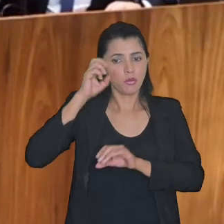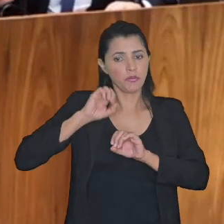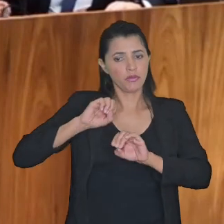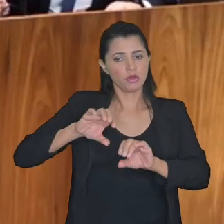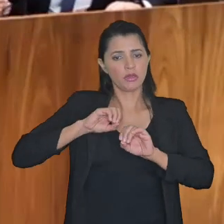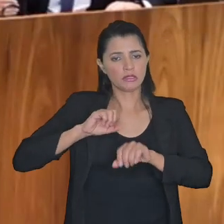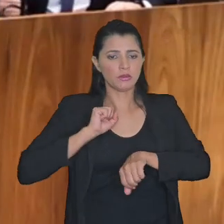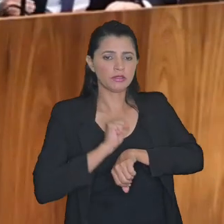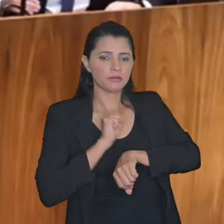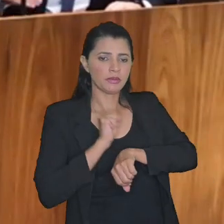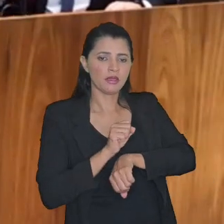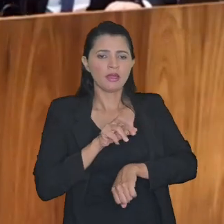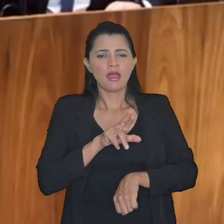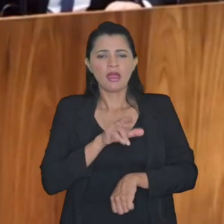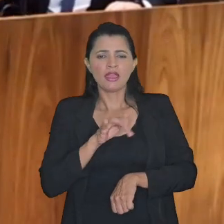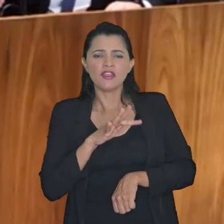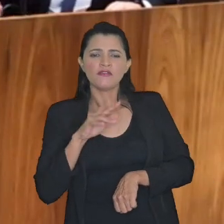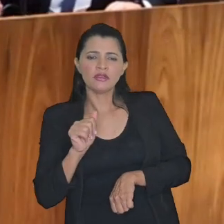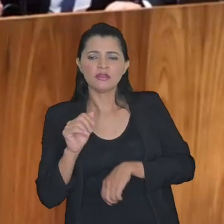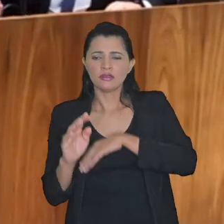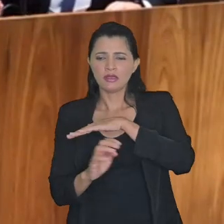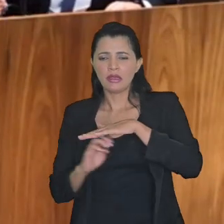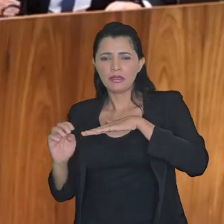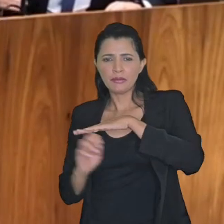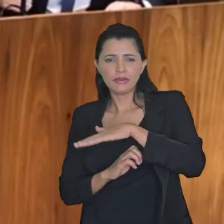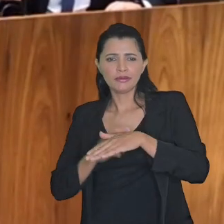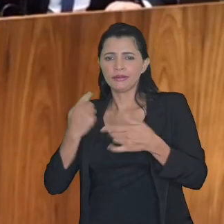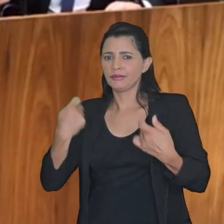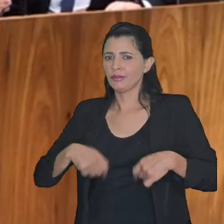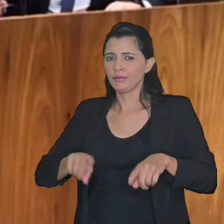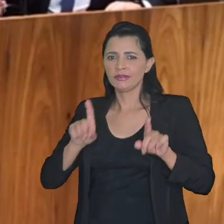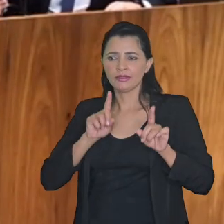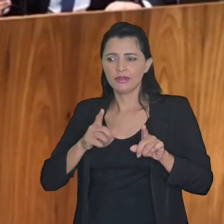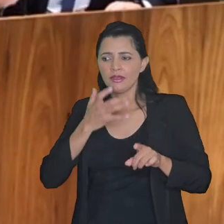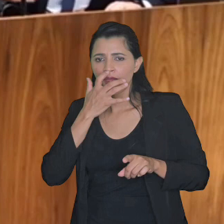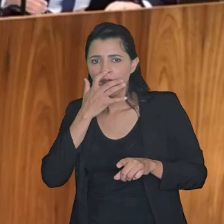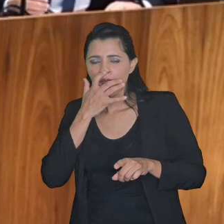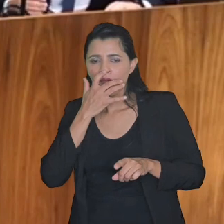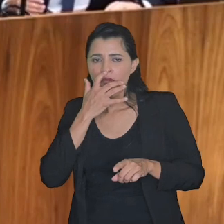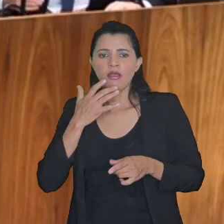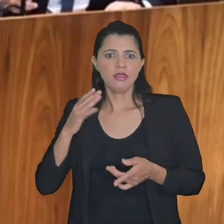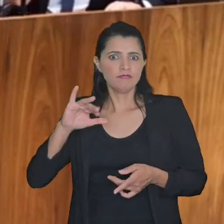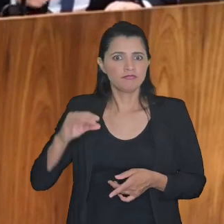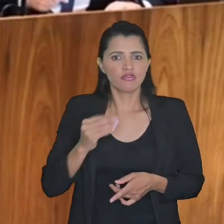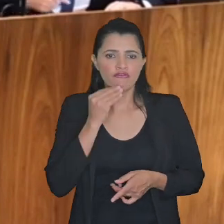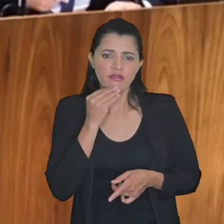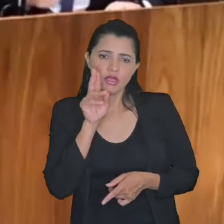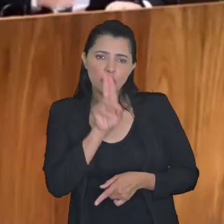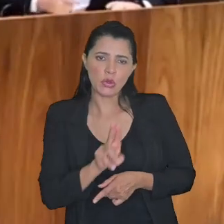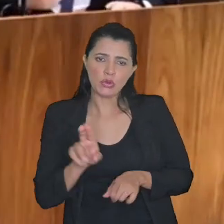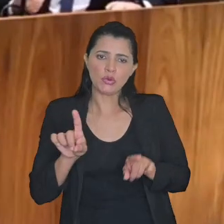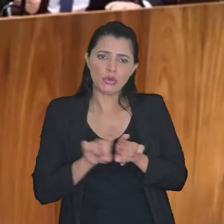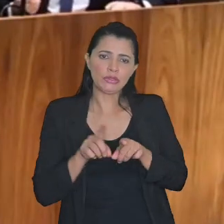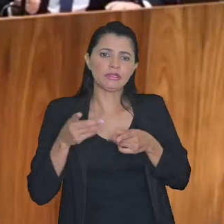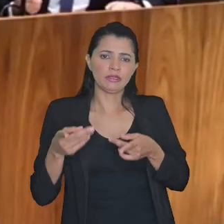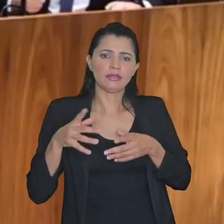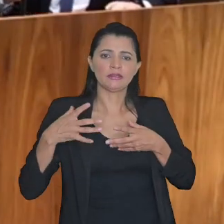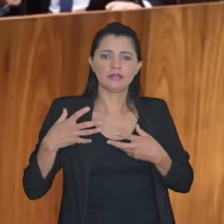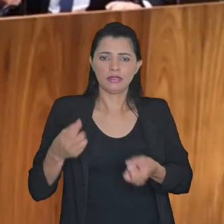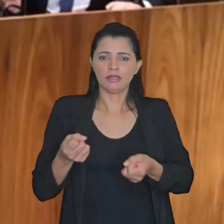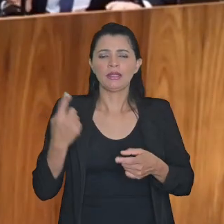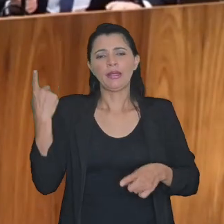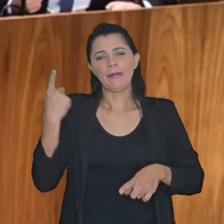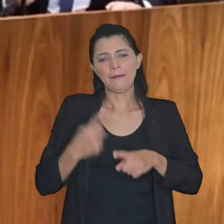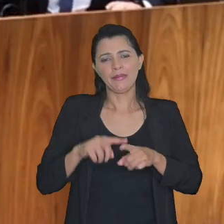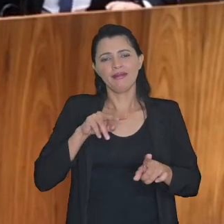de esperar o refis a empresa que em tese não precisaria ela acaba sendo de alguma maneira compilida até